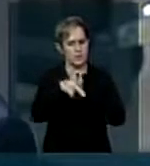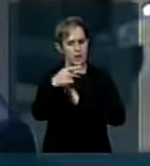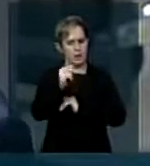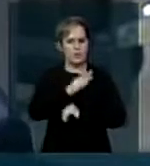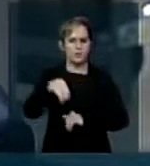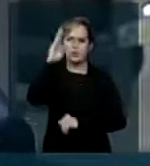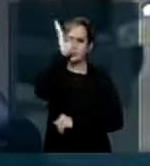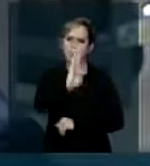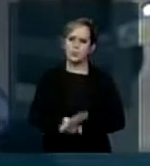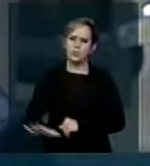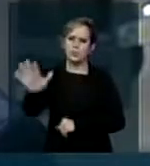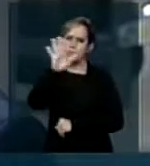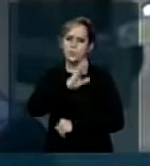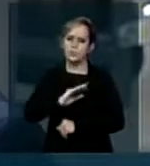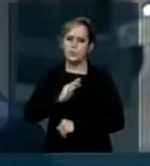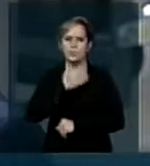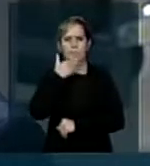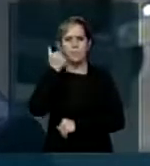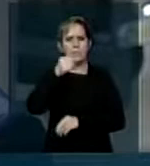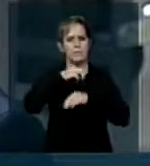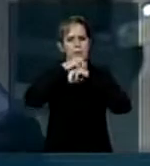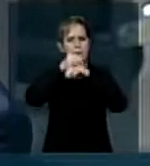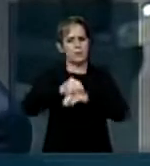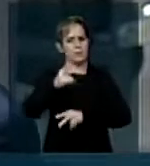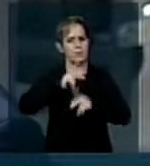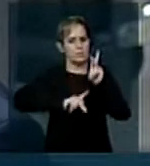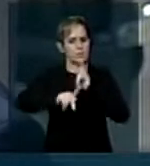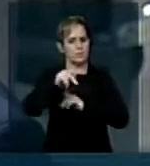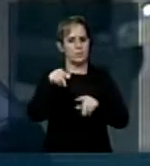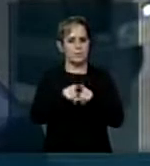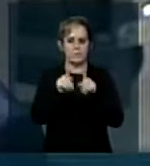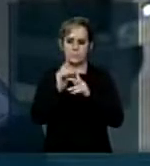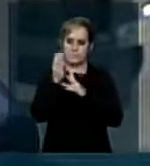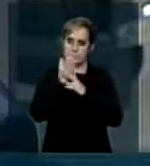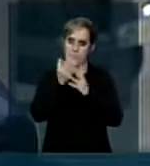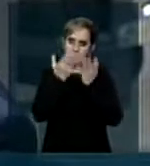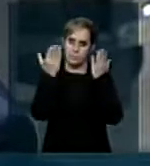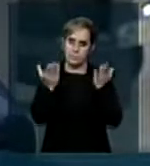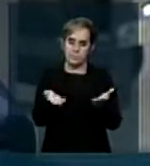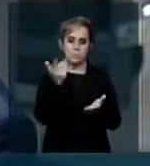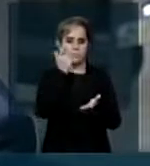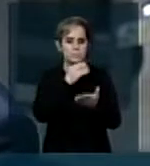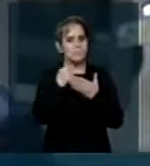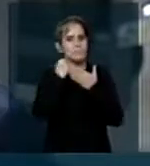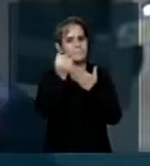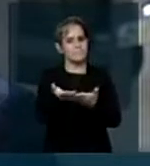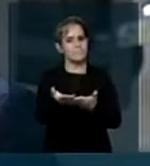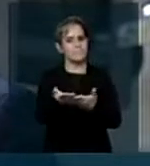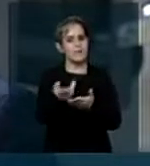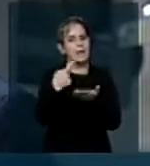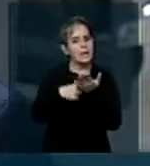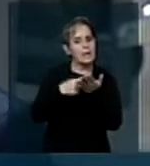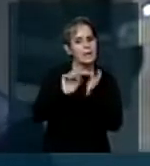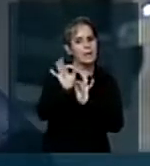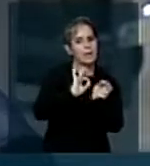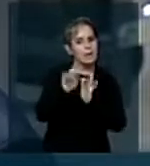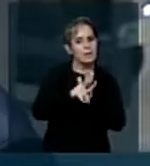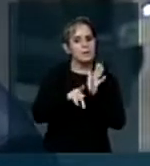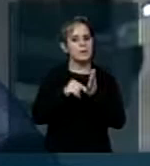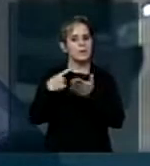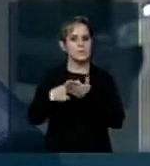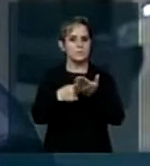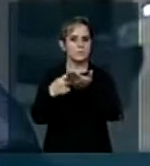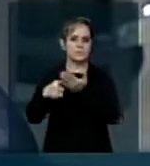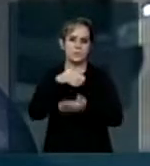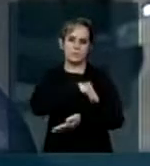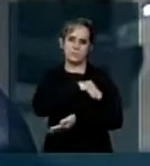Brasil trabalham pela melhoria do transporte público e, através deste gesto, favoreça a negociação da atual campanha salarial.